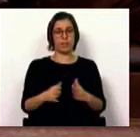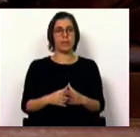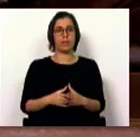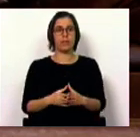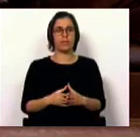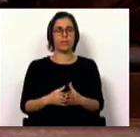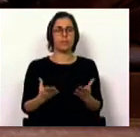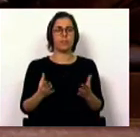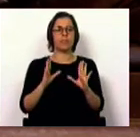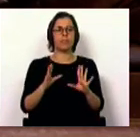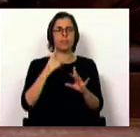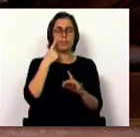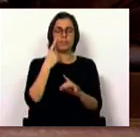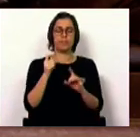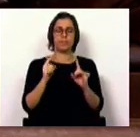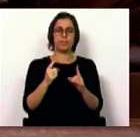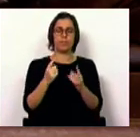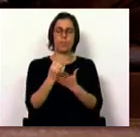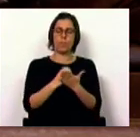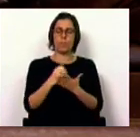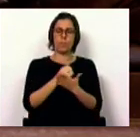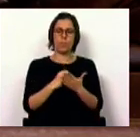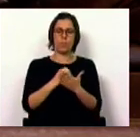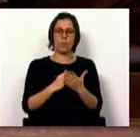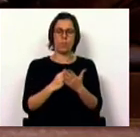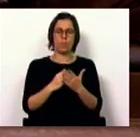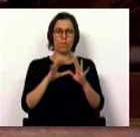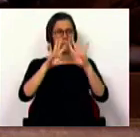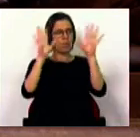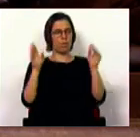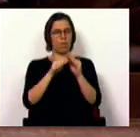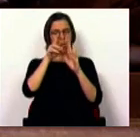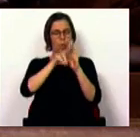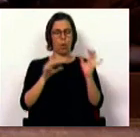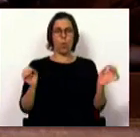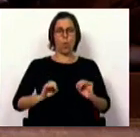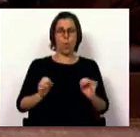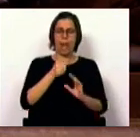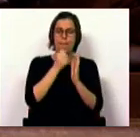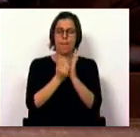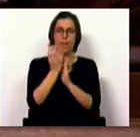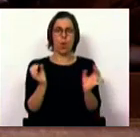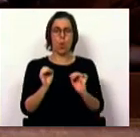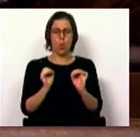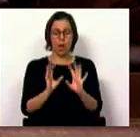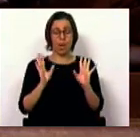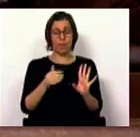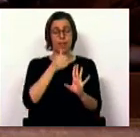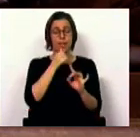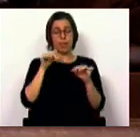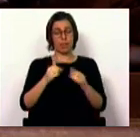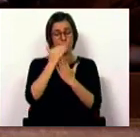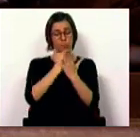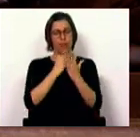mas se verificou a ausência de um quadro global regulador dessas medidas. Determinam-se aqui